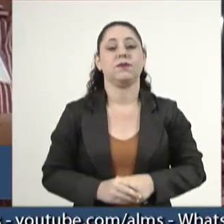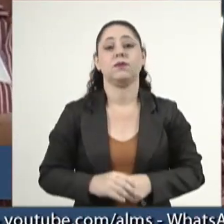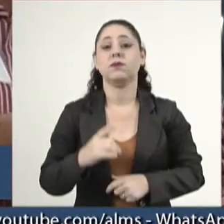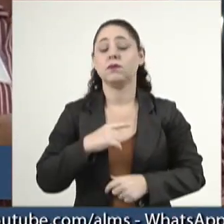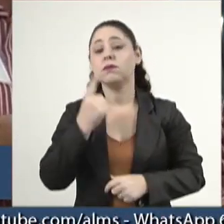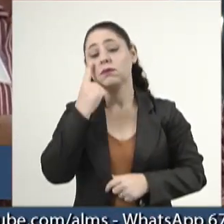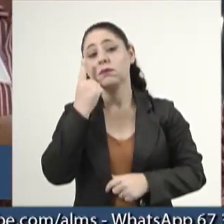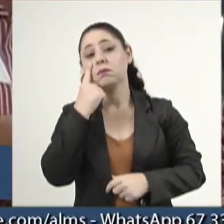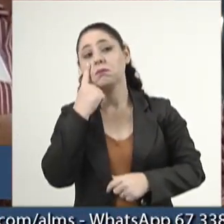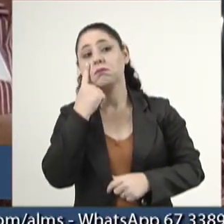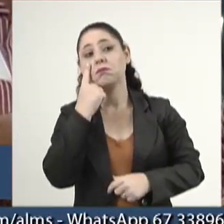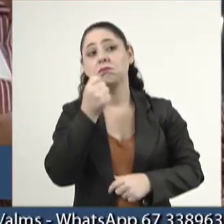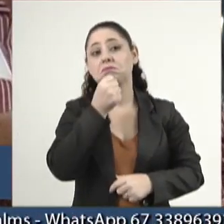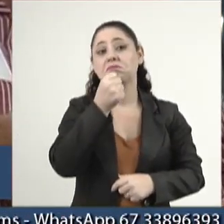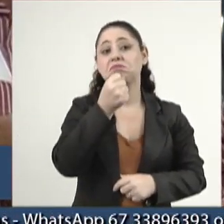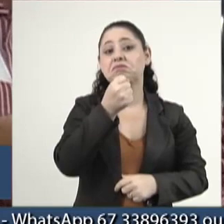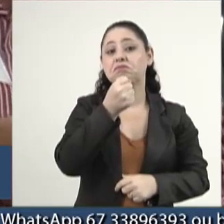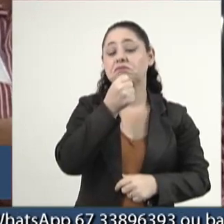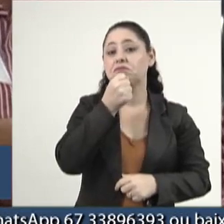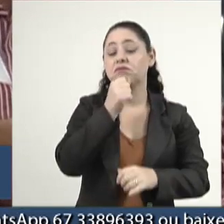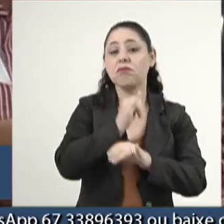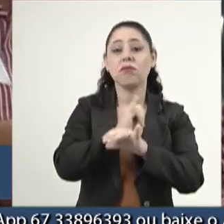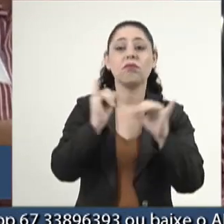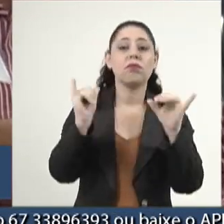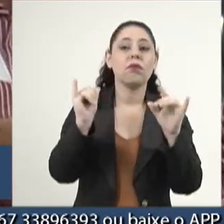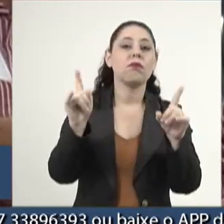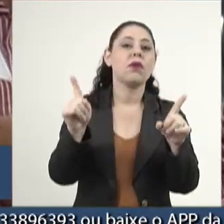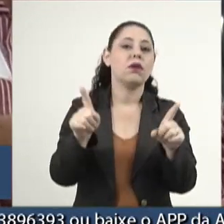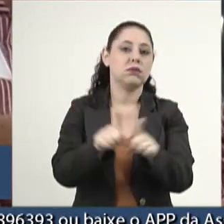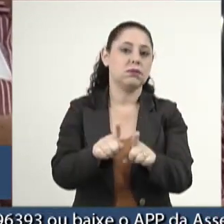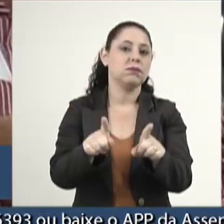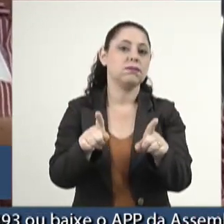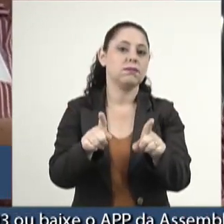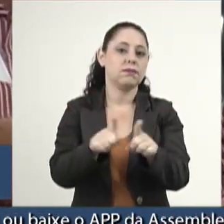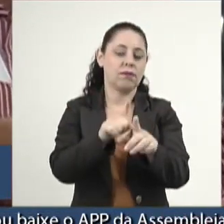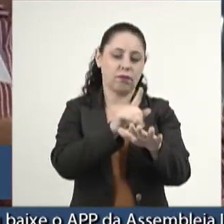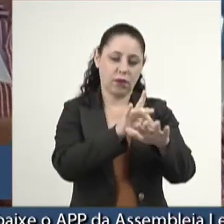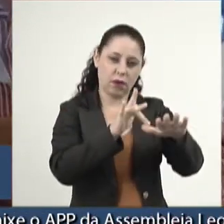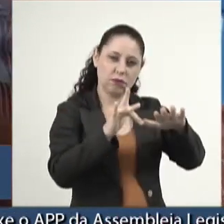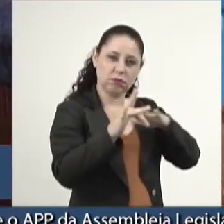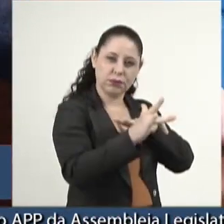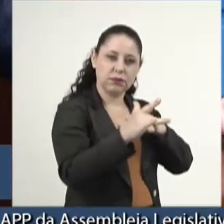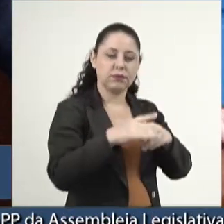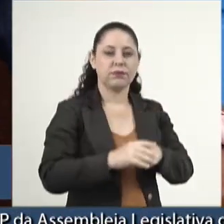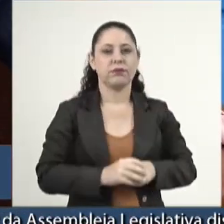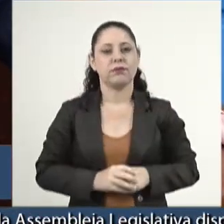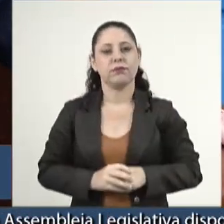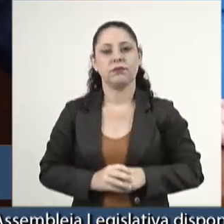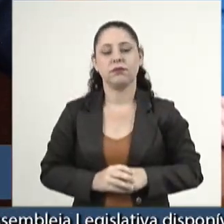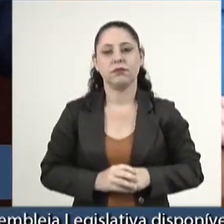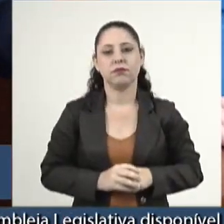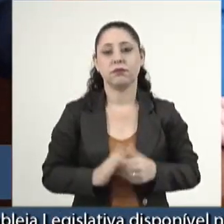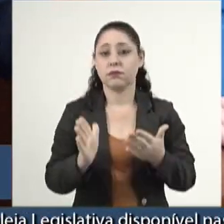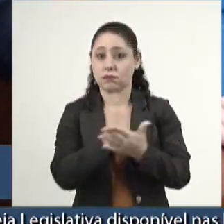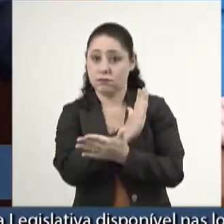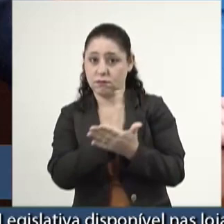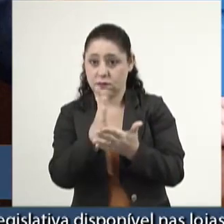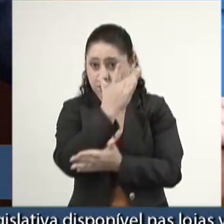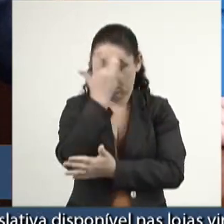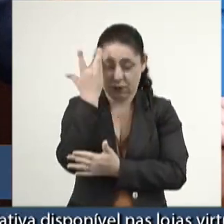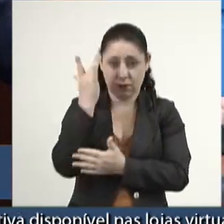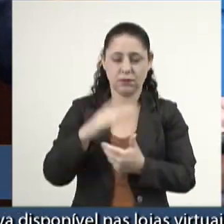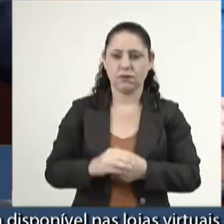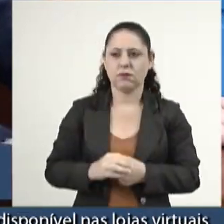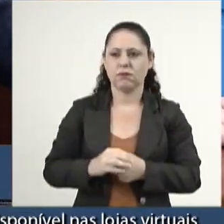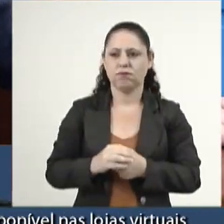estive vendo aí na imprensa e também nas redes sociais, algumas pessoas